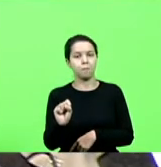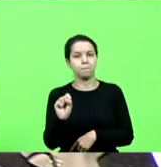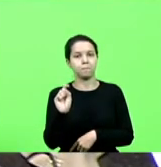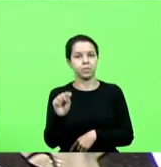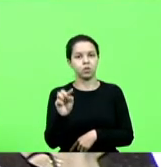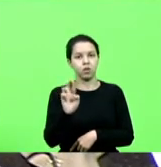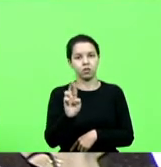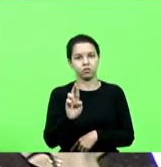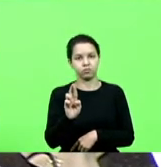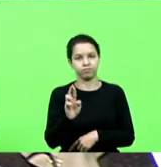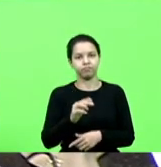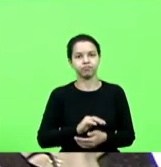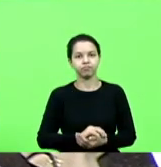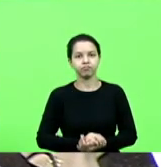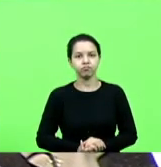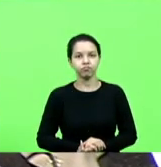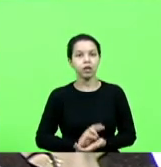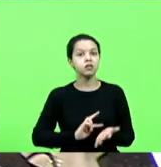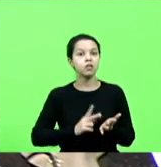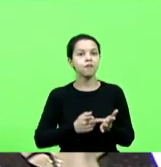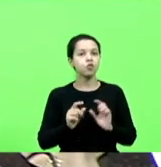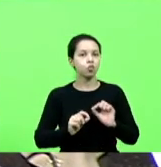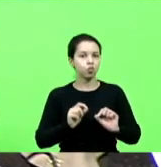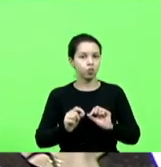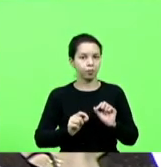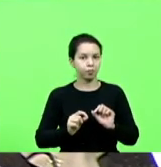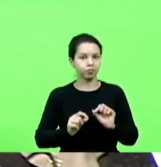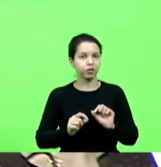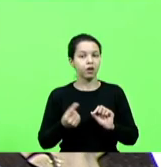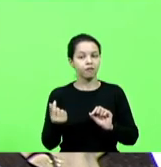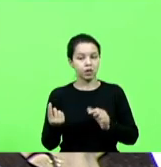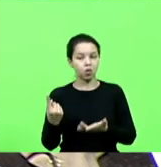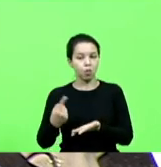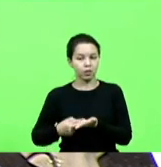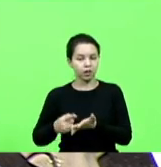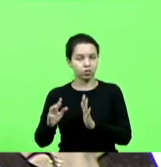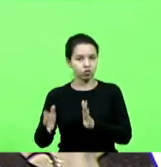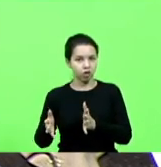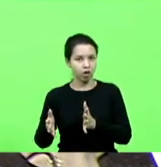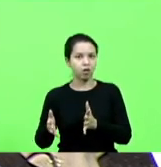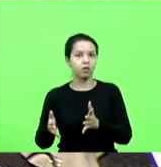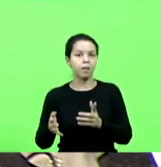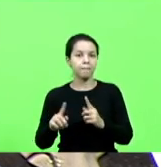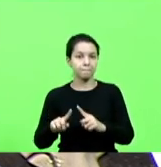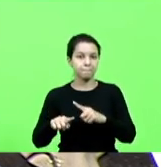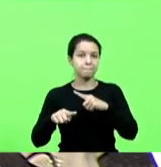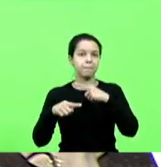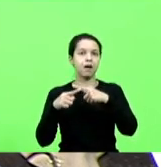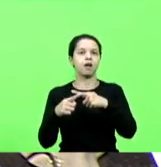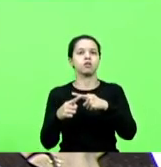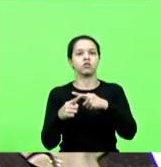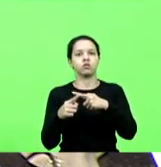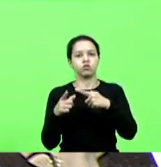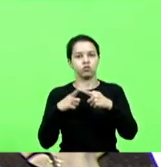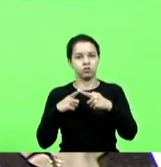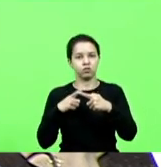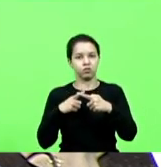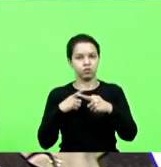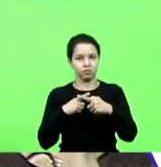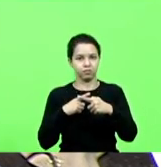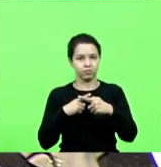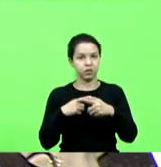tirar. Ou seja, além do valor combinado, ainda teve um aditivo, então o Estado